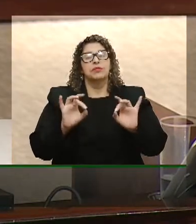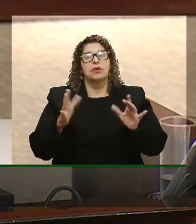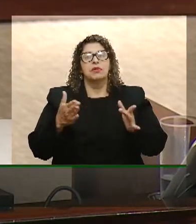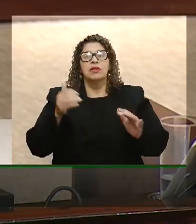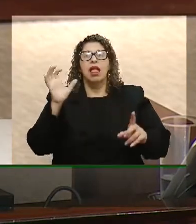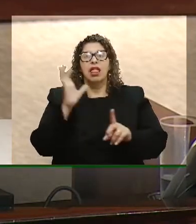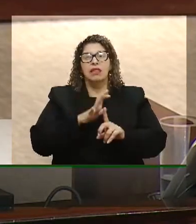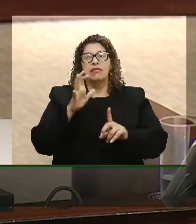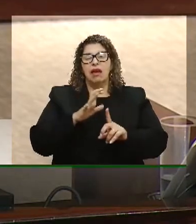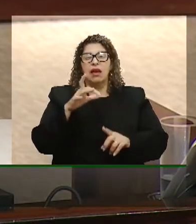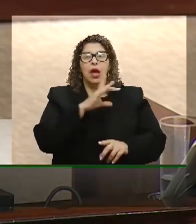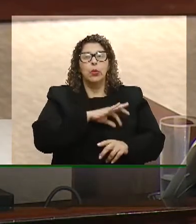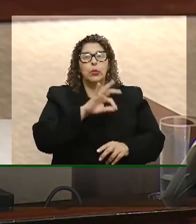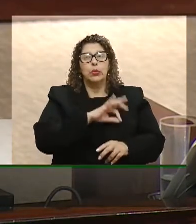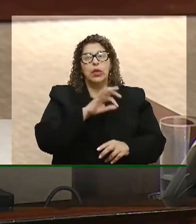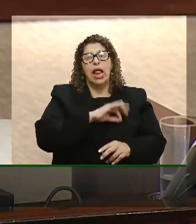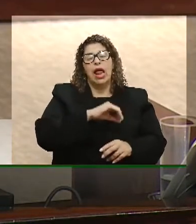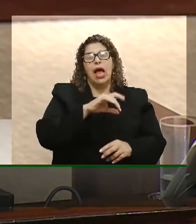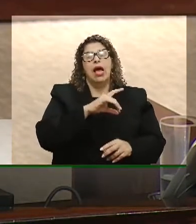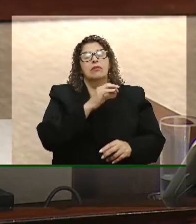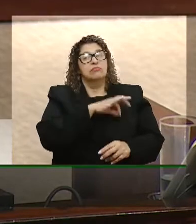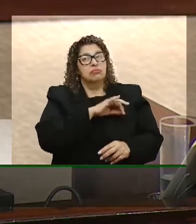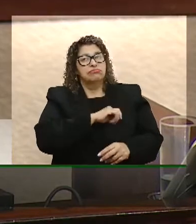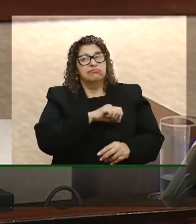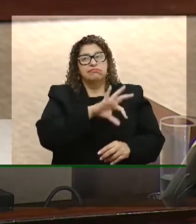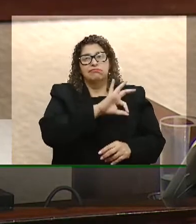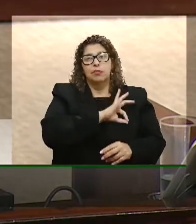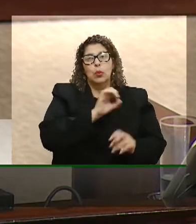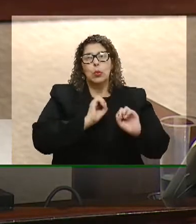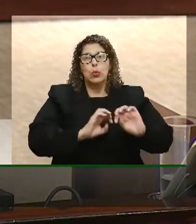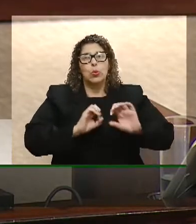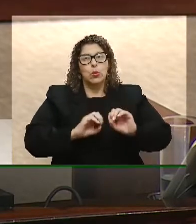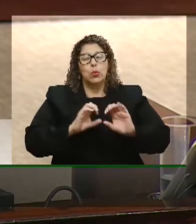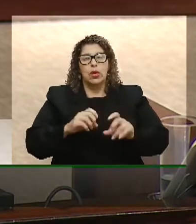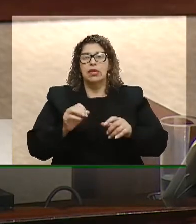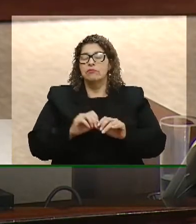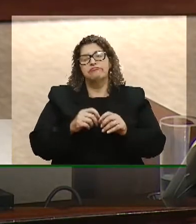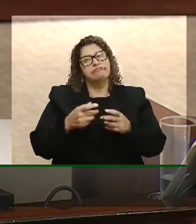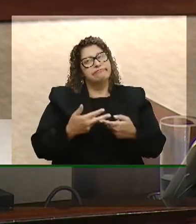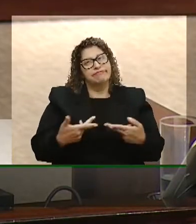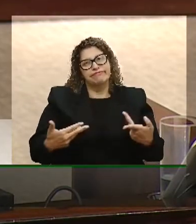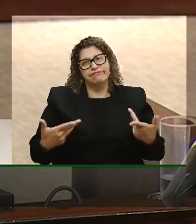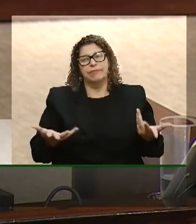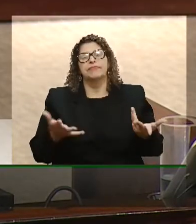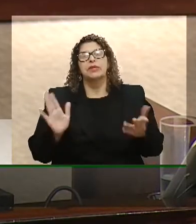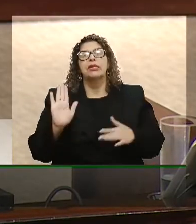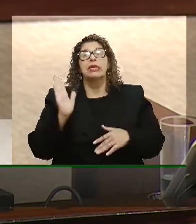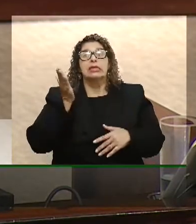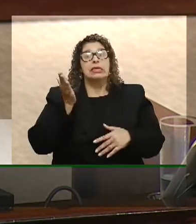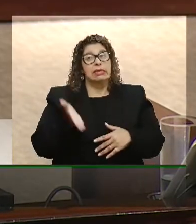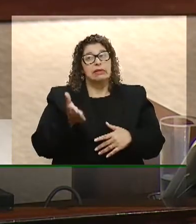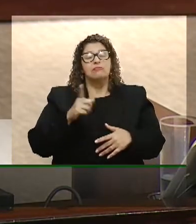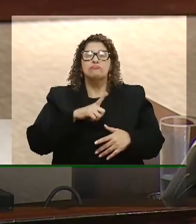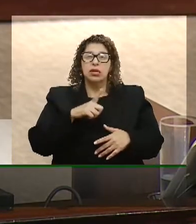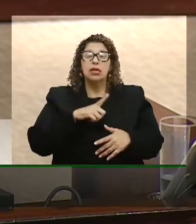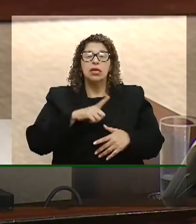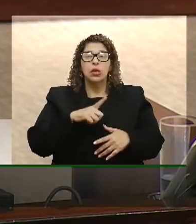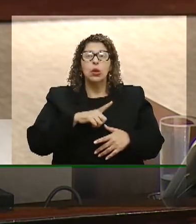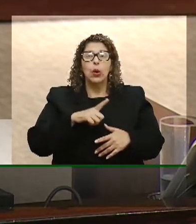atacar os salários dos brigadianos, dos educadores, etc, etc. Então, tem outras alternativas, nós